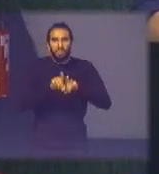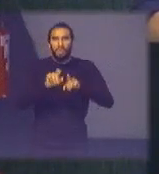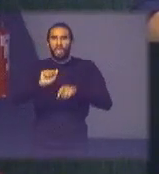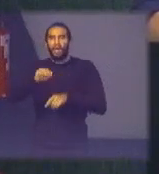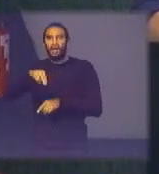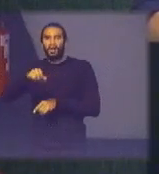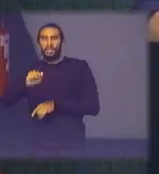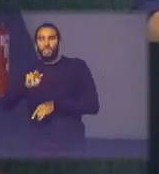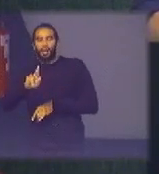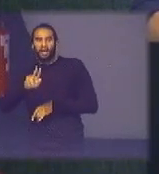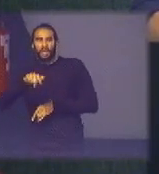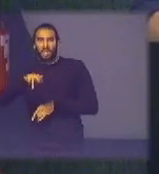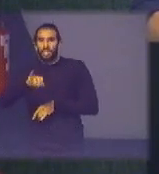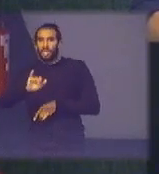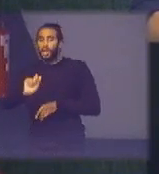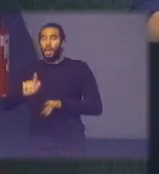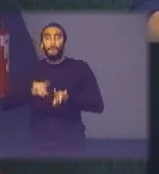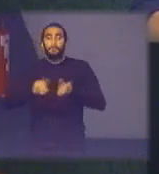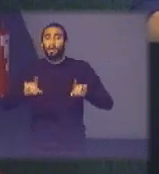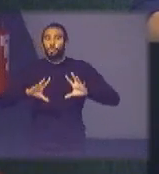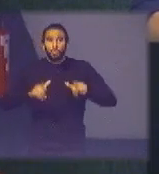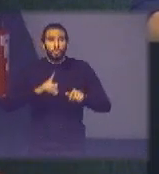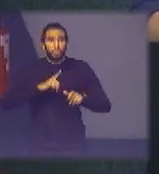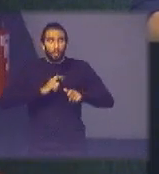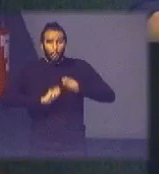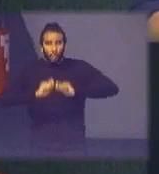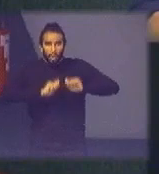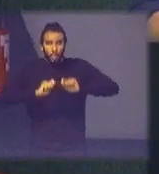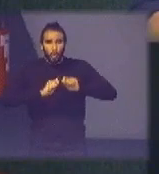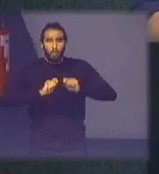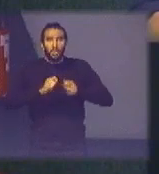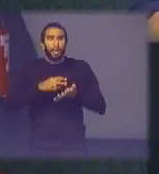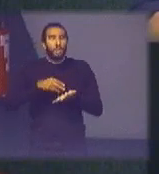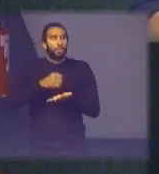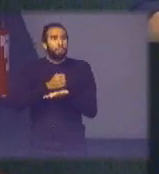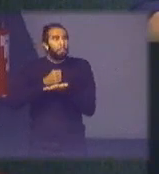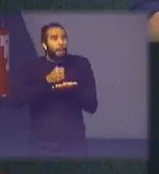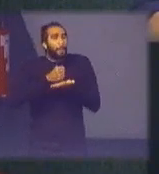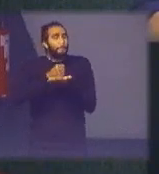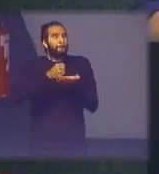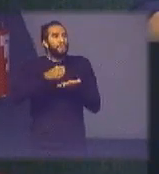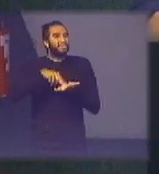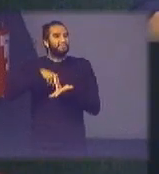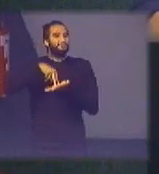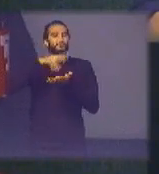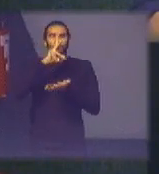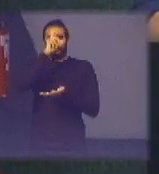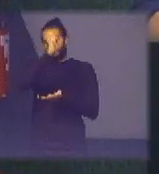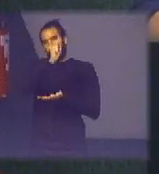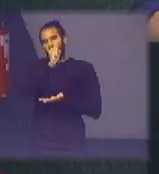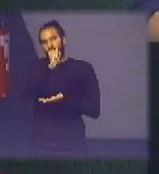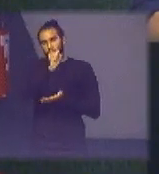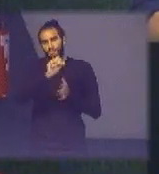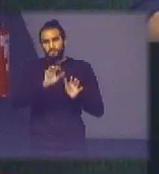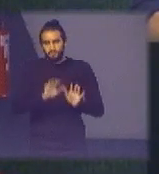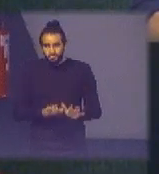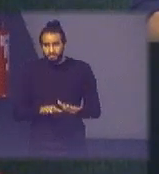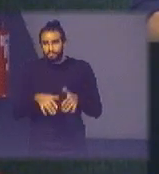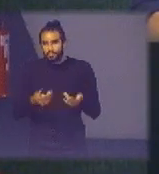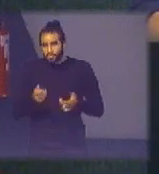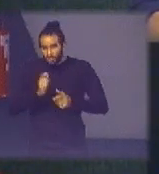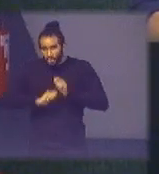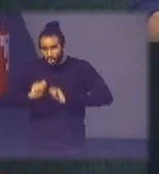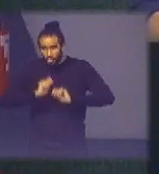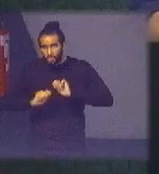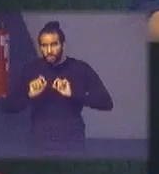mas todos eles querem uma economia sólida porque economia que está em legitimidade para você ir adiante e a economia pujante